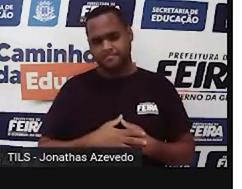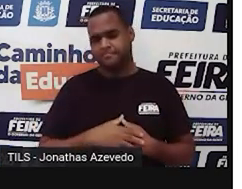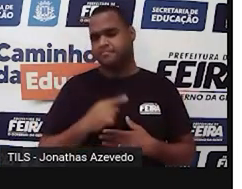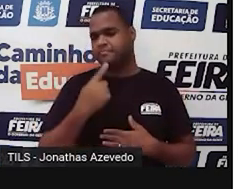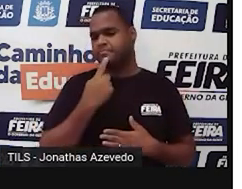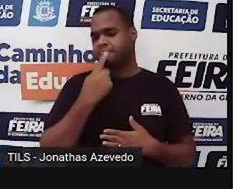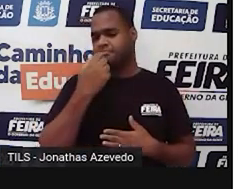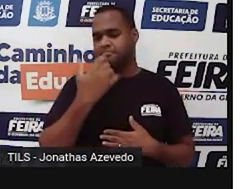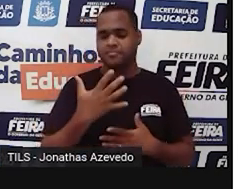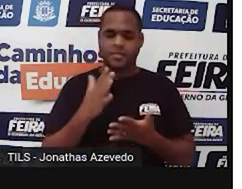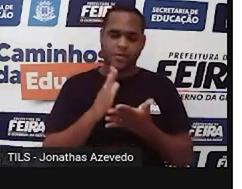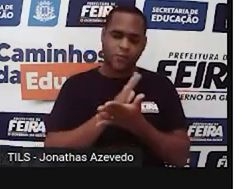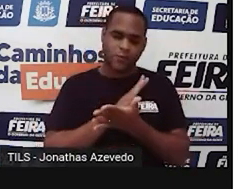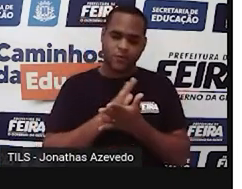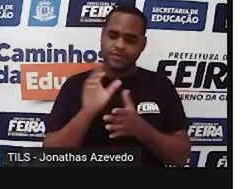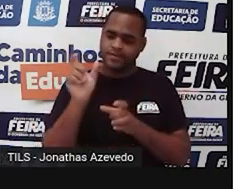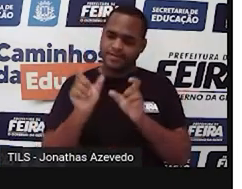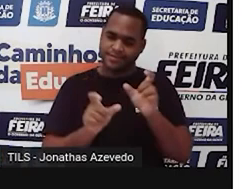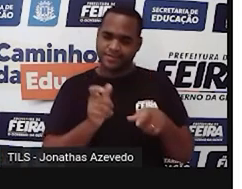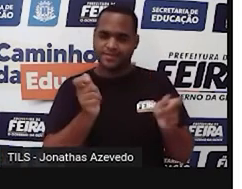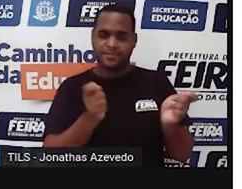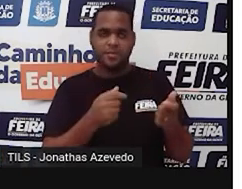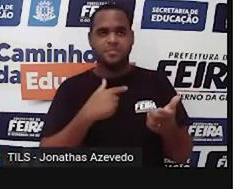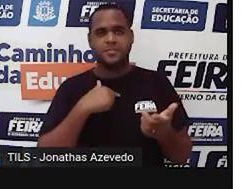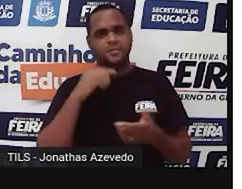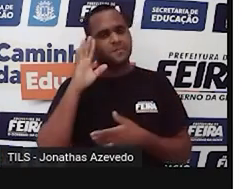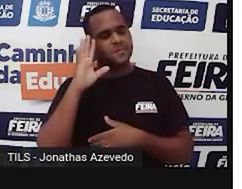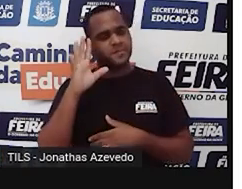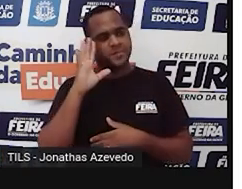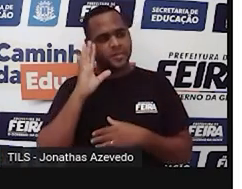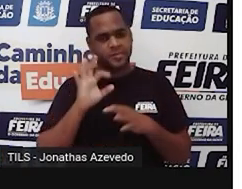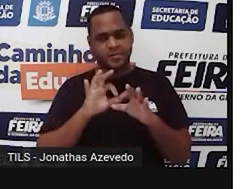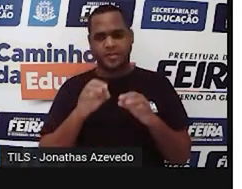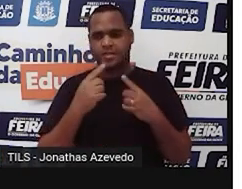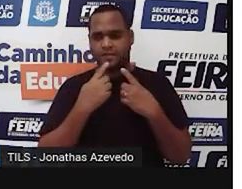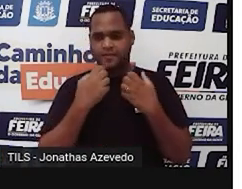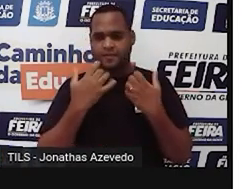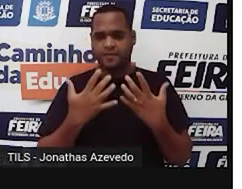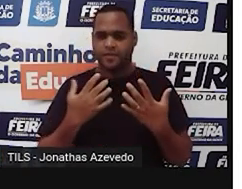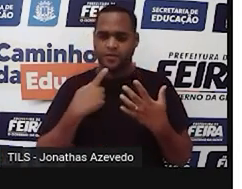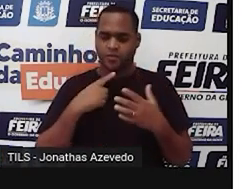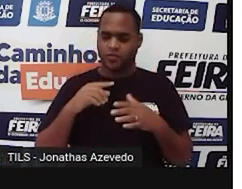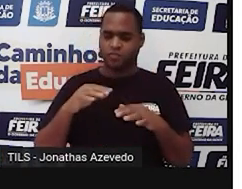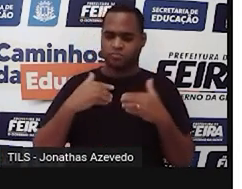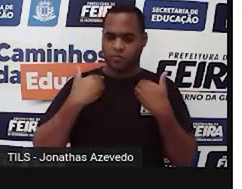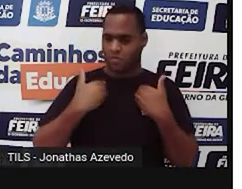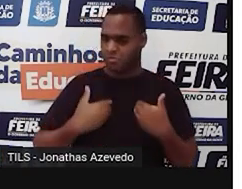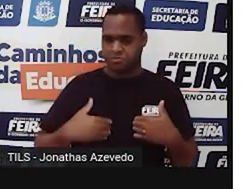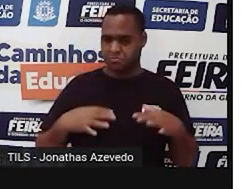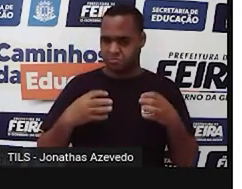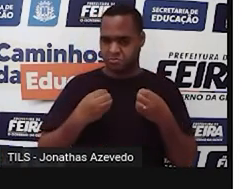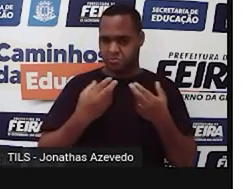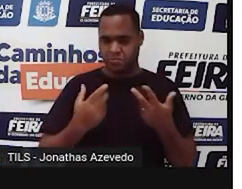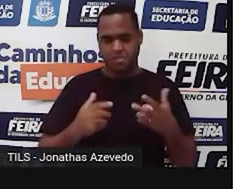também de algumas maneiras de medir, que eu falei ali, fiz o comentáriozinho dos membros do corpo, por exemplo,